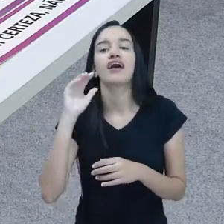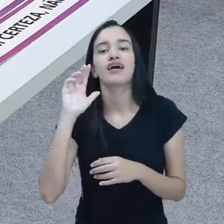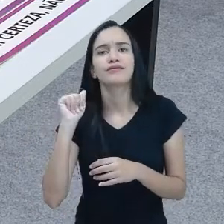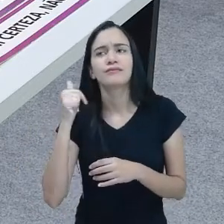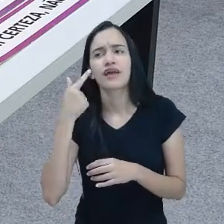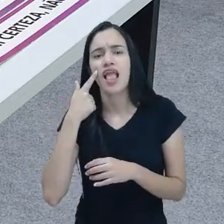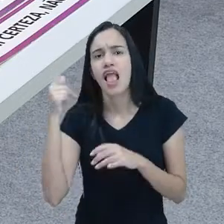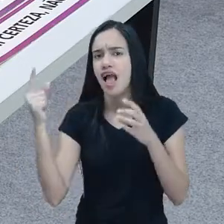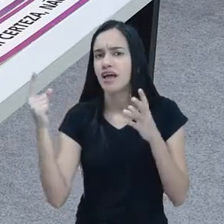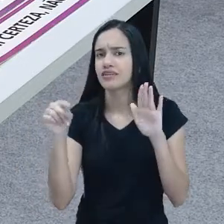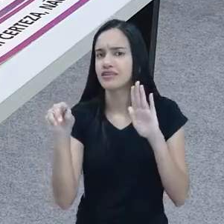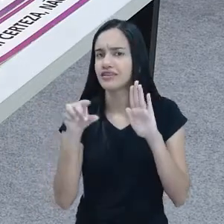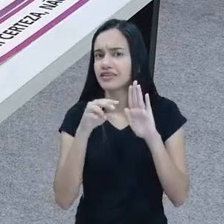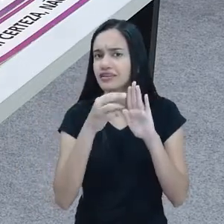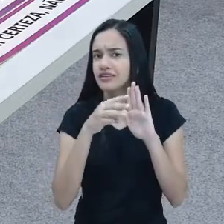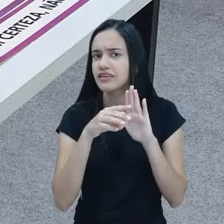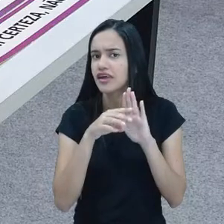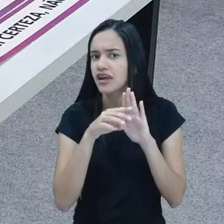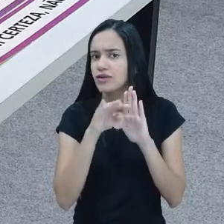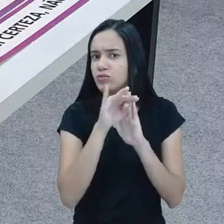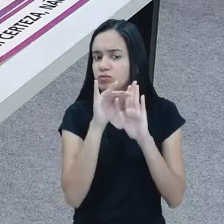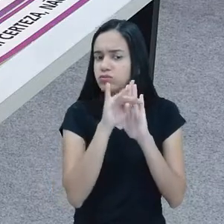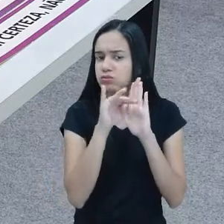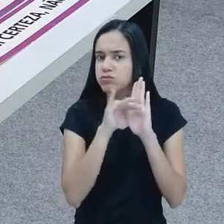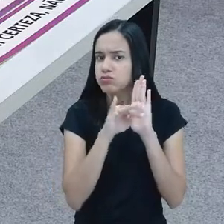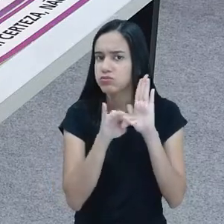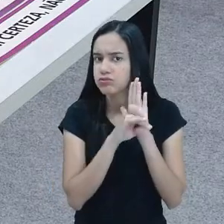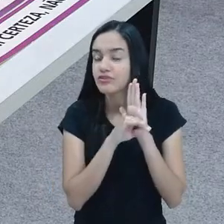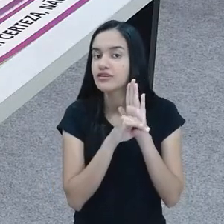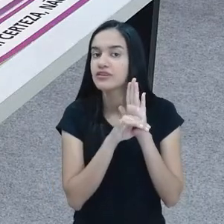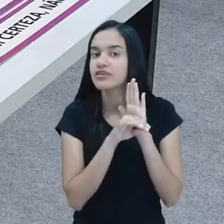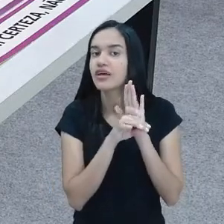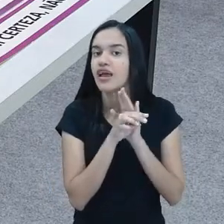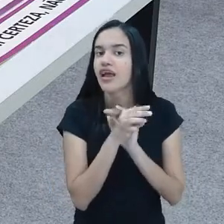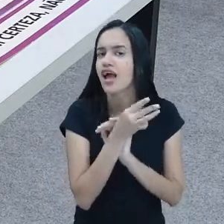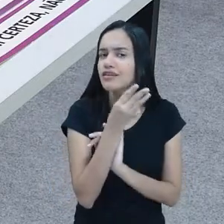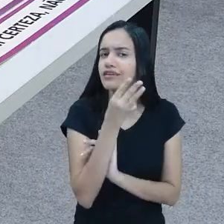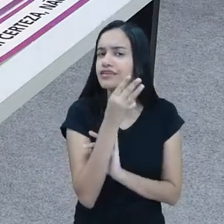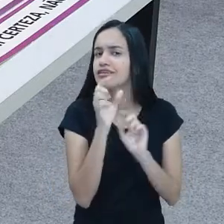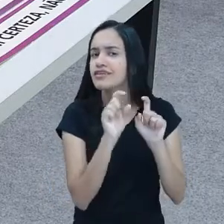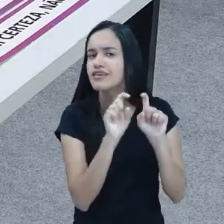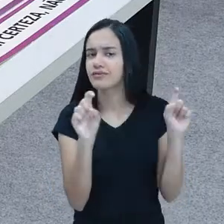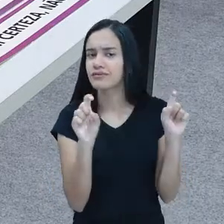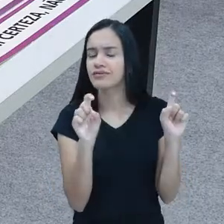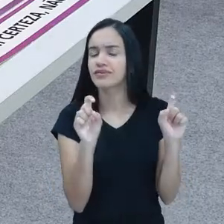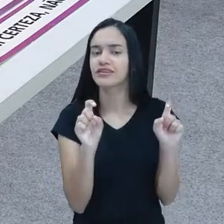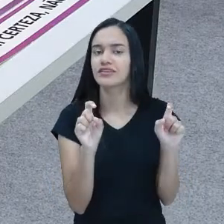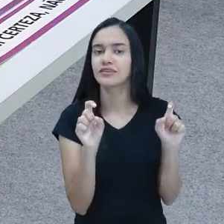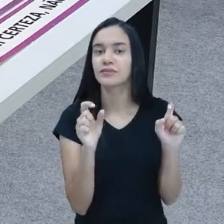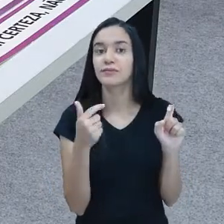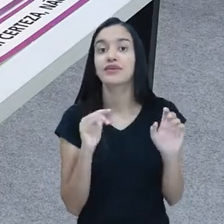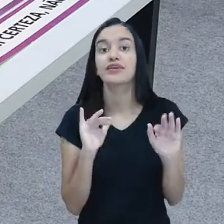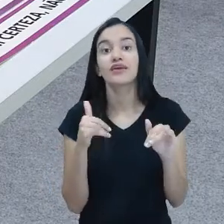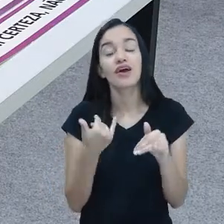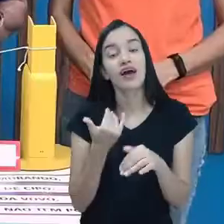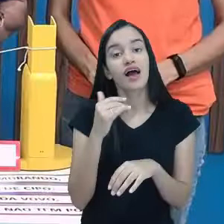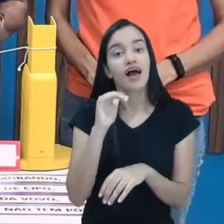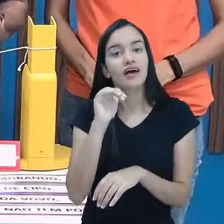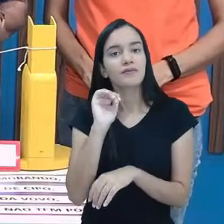que é a terceira? Eu acho que é, porque é a única que começa com a letrinha A. Hum, olha aí. A